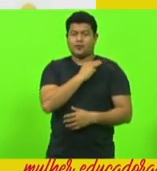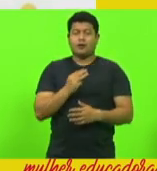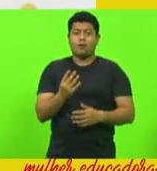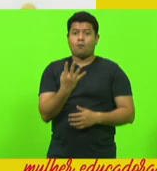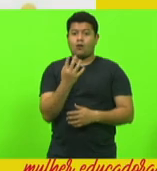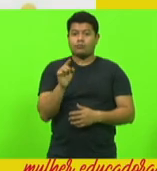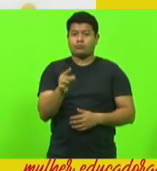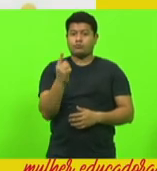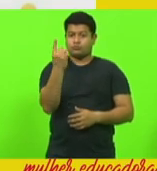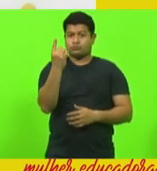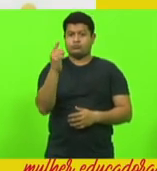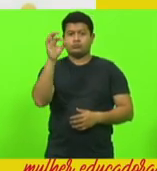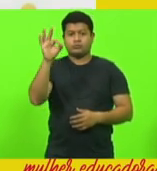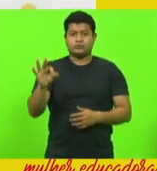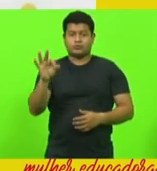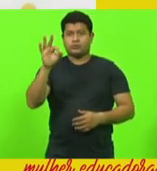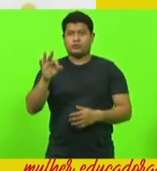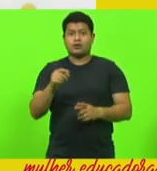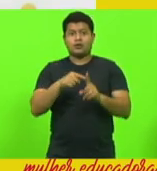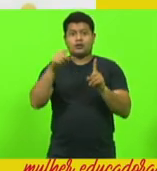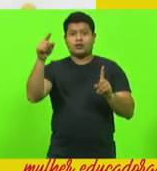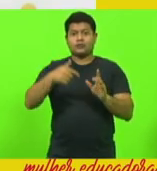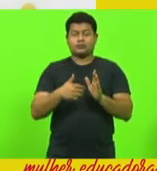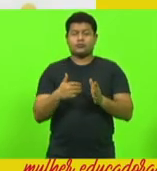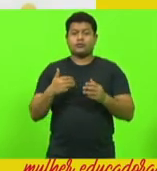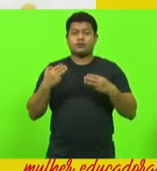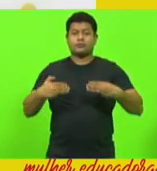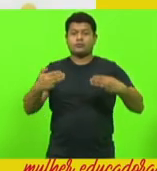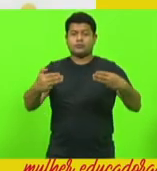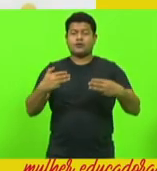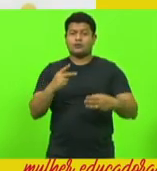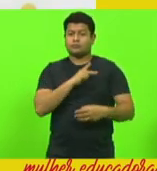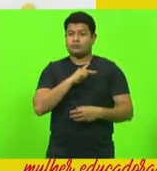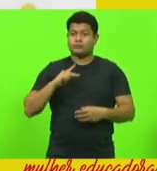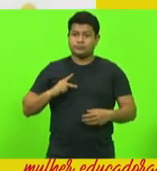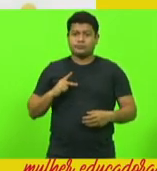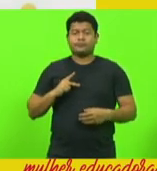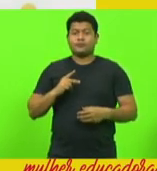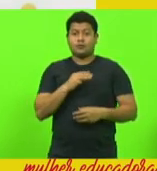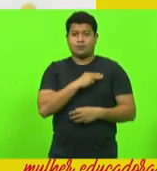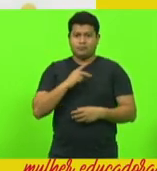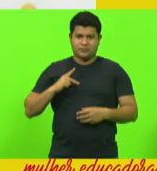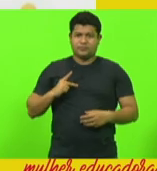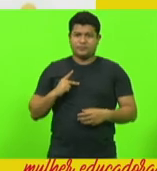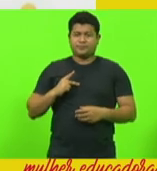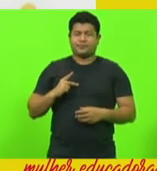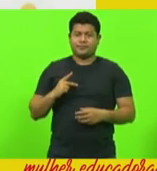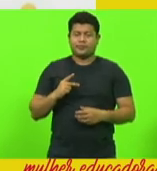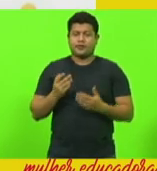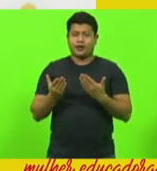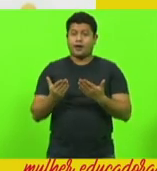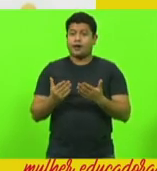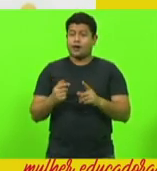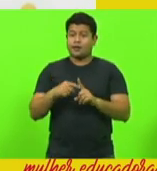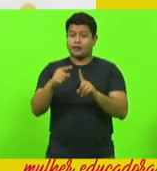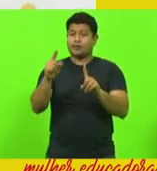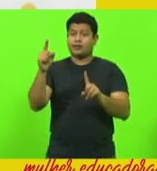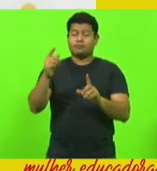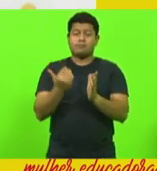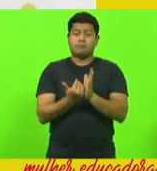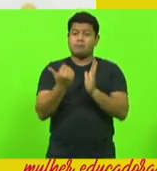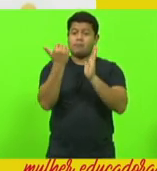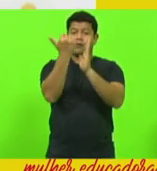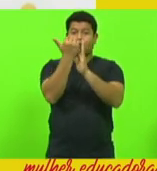E dados do Ministério Público apontam índices ainda maiores. Por ano, no ensino médio, nós temos